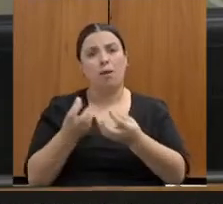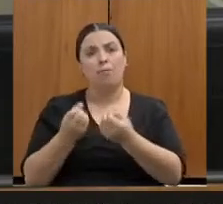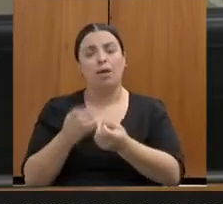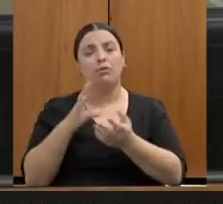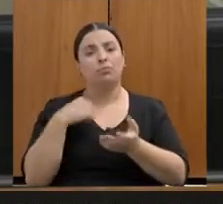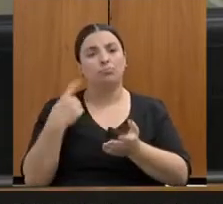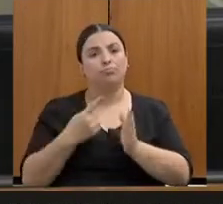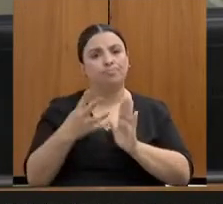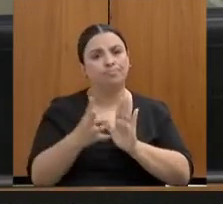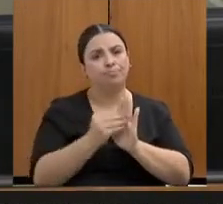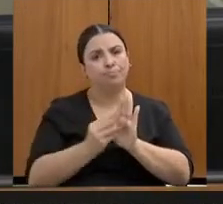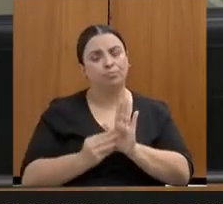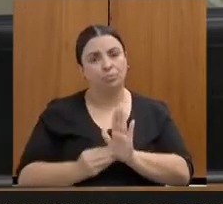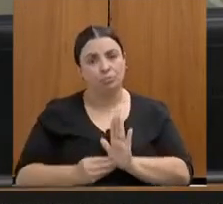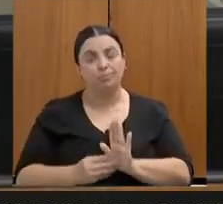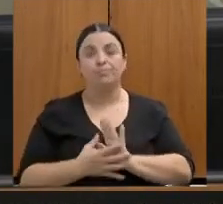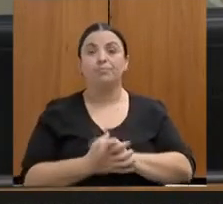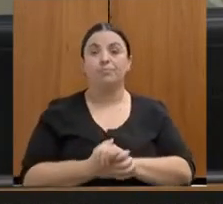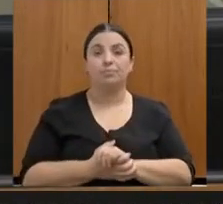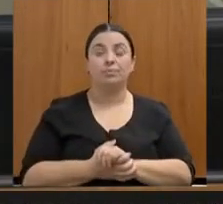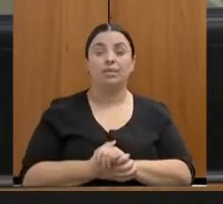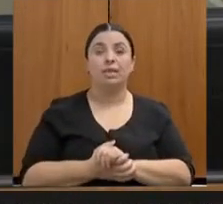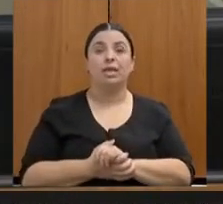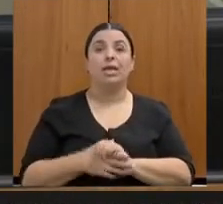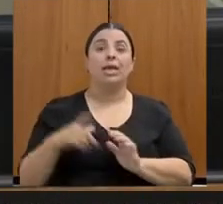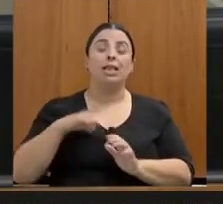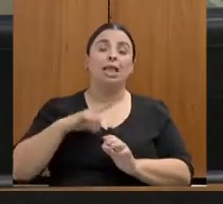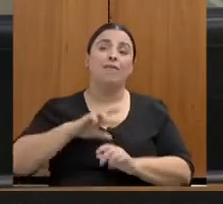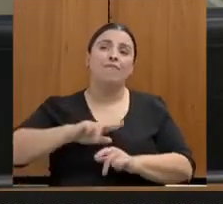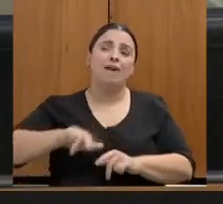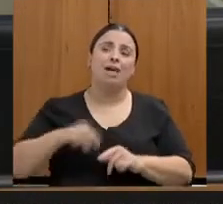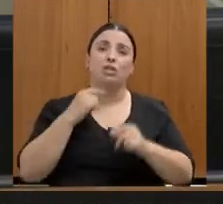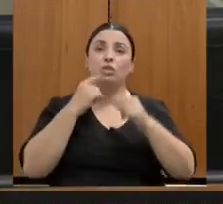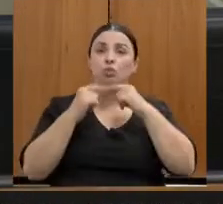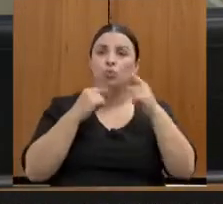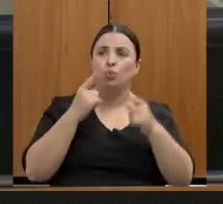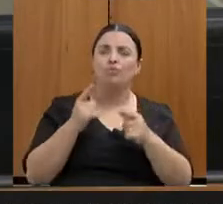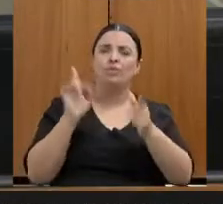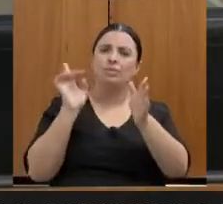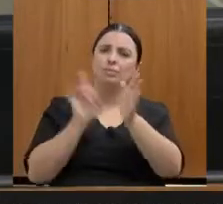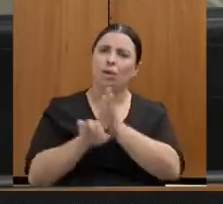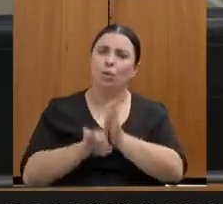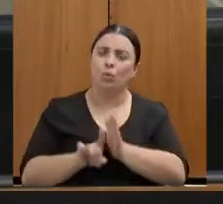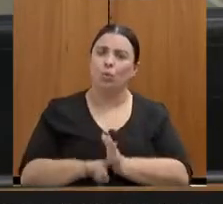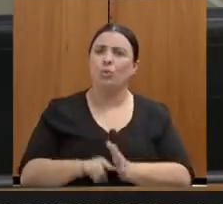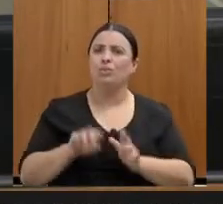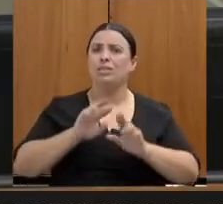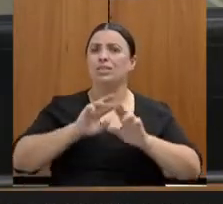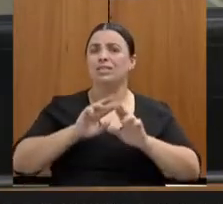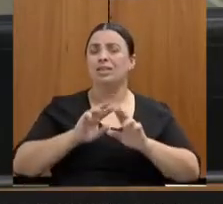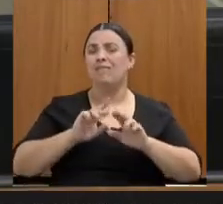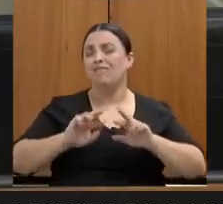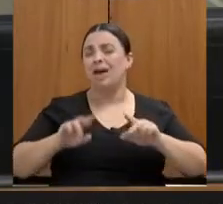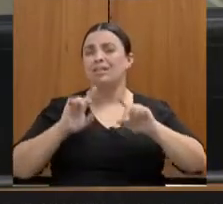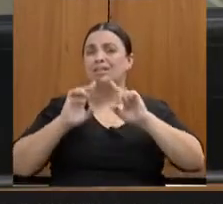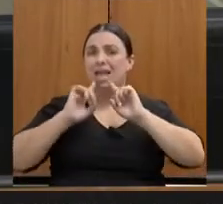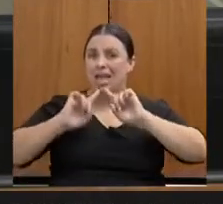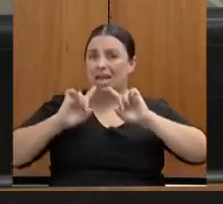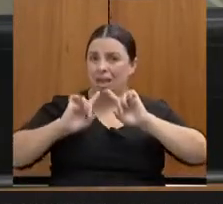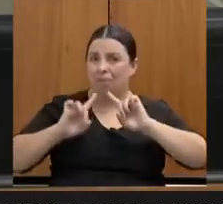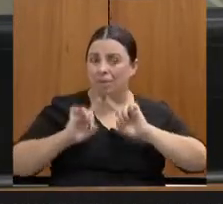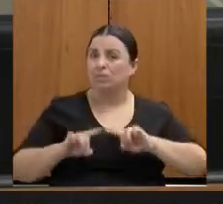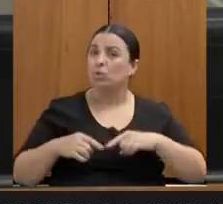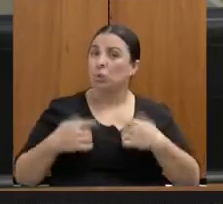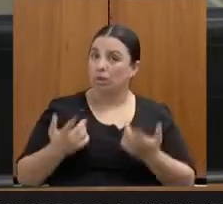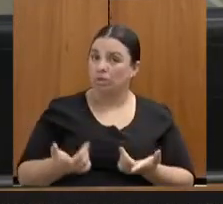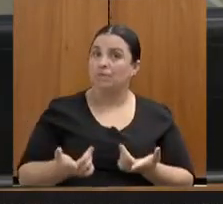comissão. E a gente surgem várias dúvidas, vários questionamentos, várias queixas sobre o atendimento.